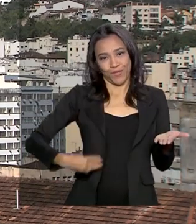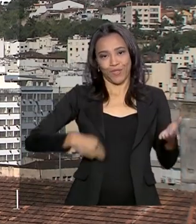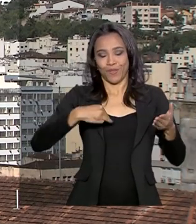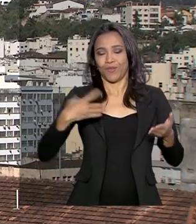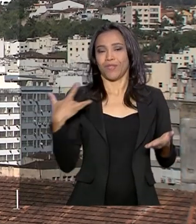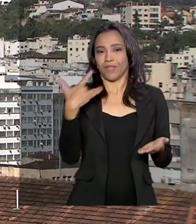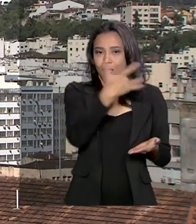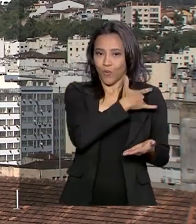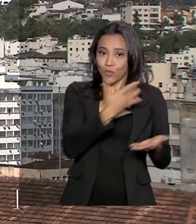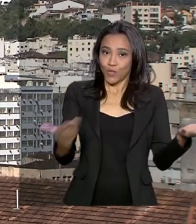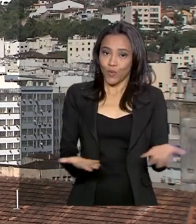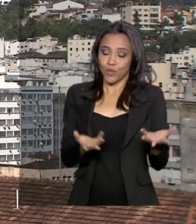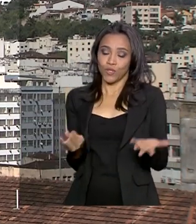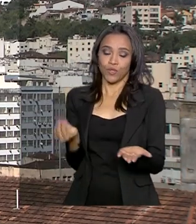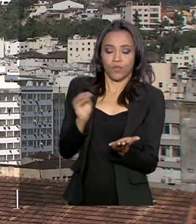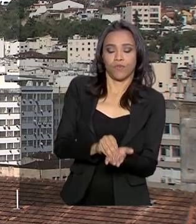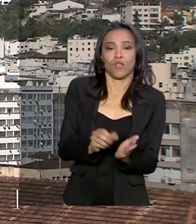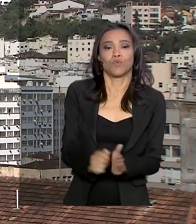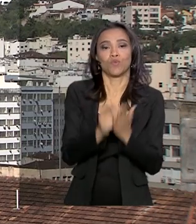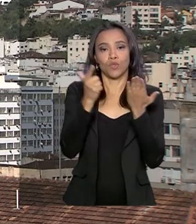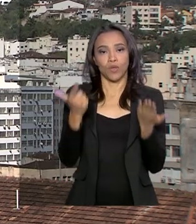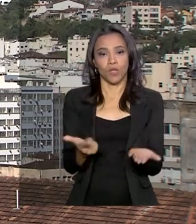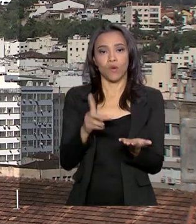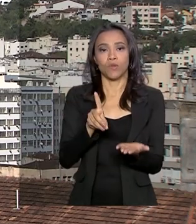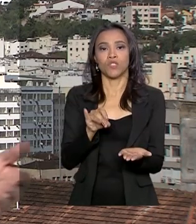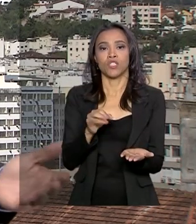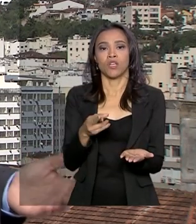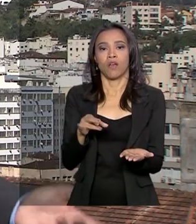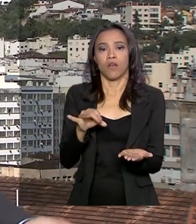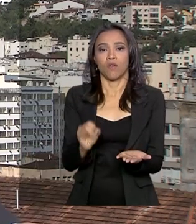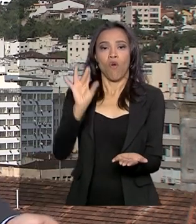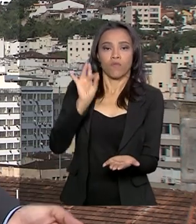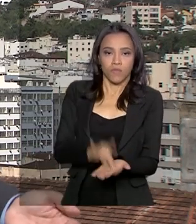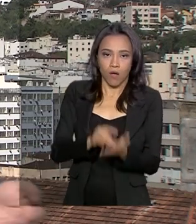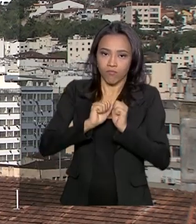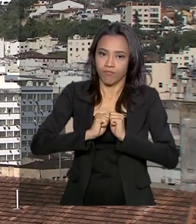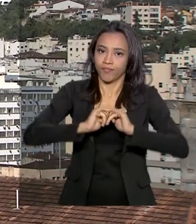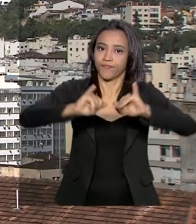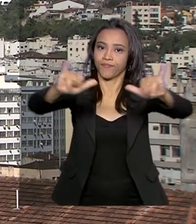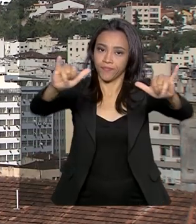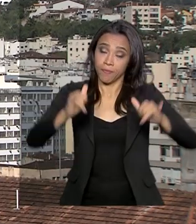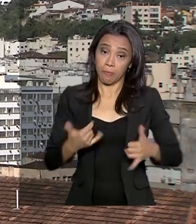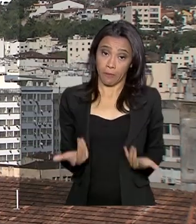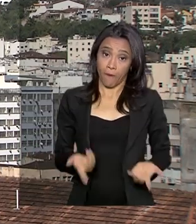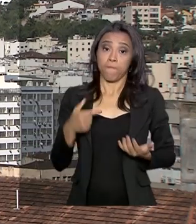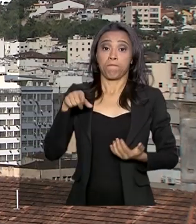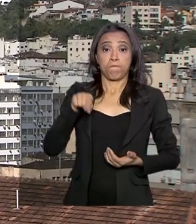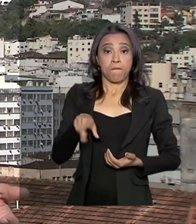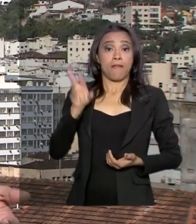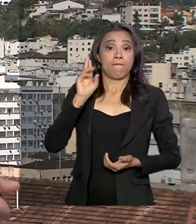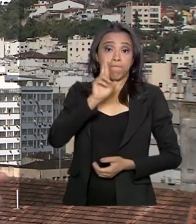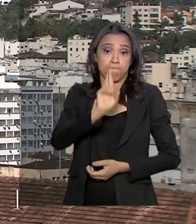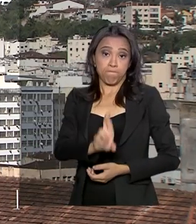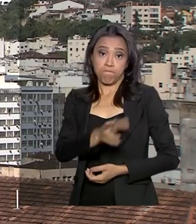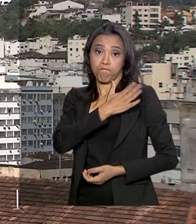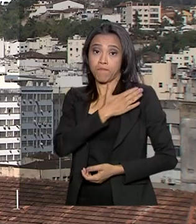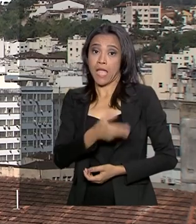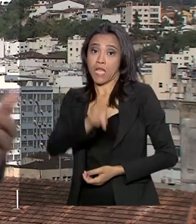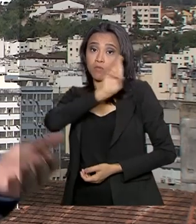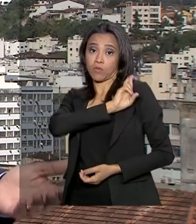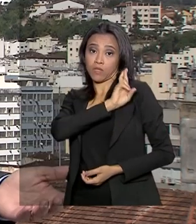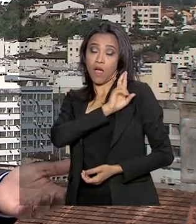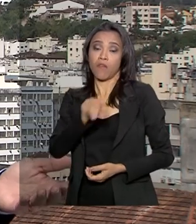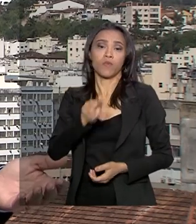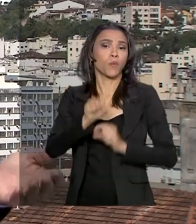publicada hoje no Diário Oficial da União. Segundo o documento, o Fundo Nacional de Saúde vai ficar responsável pelas medidas necessárias para a